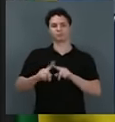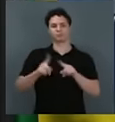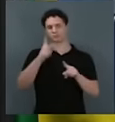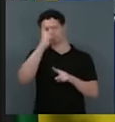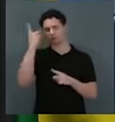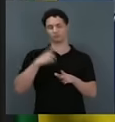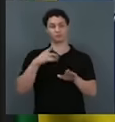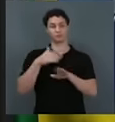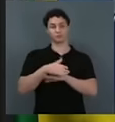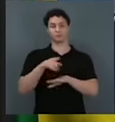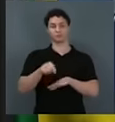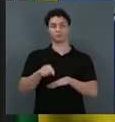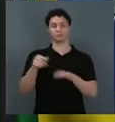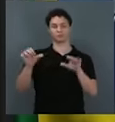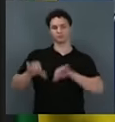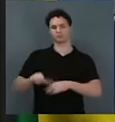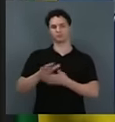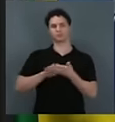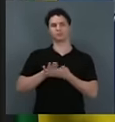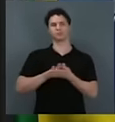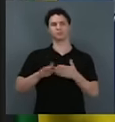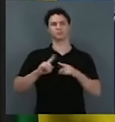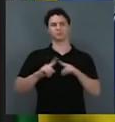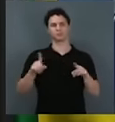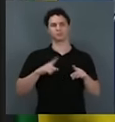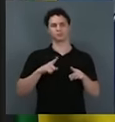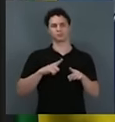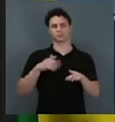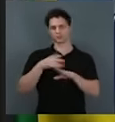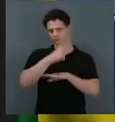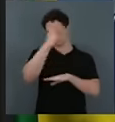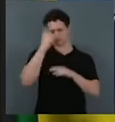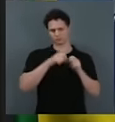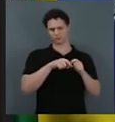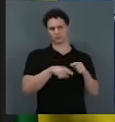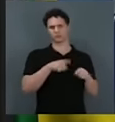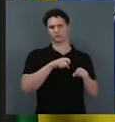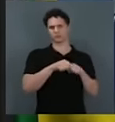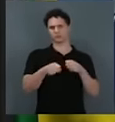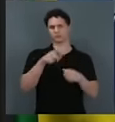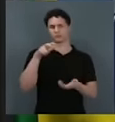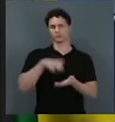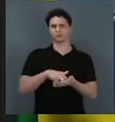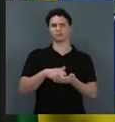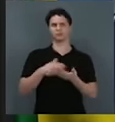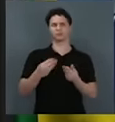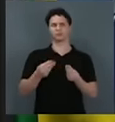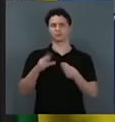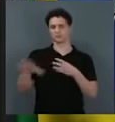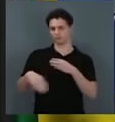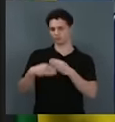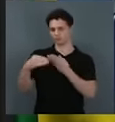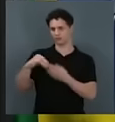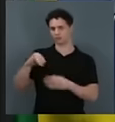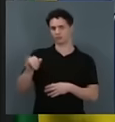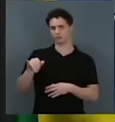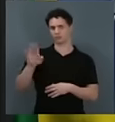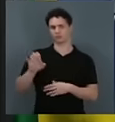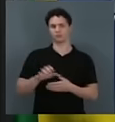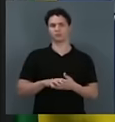não chegou a quebrar, não chegou a fazer isso. Pegar uma punição dessa aqui, é brincadeira. Pega uma parte, Jaime. Fica à vontade aí.